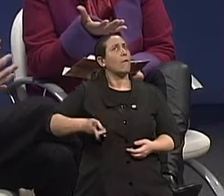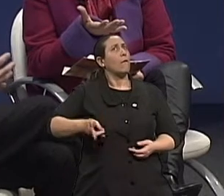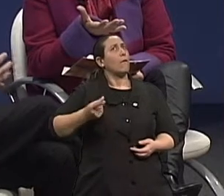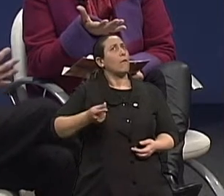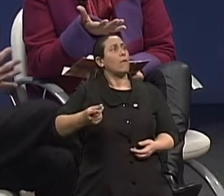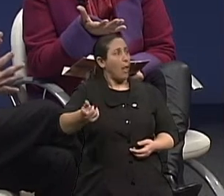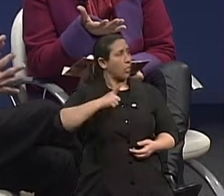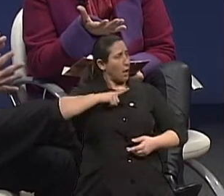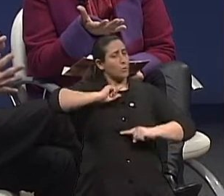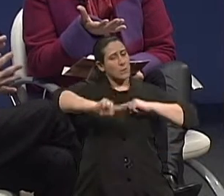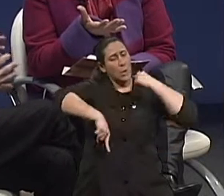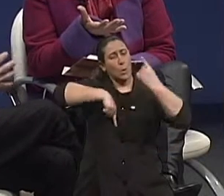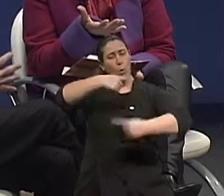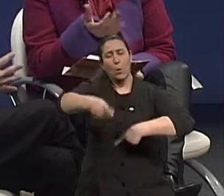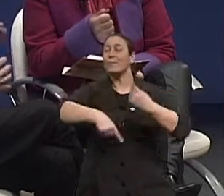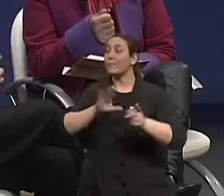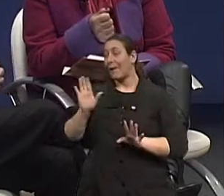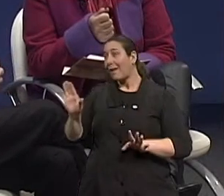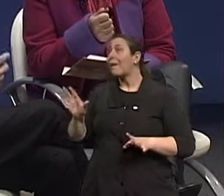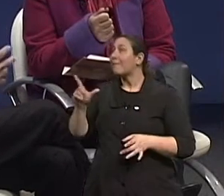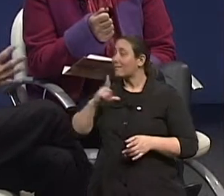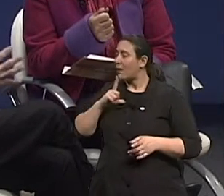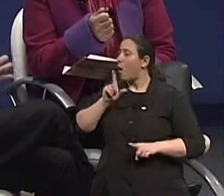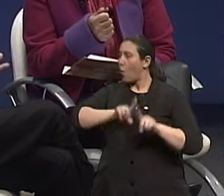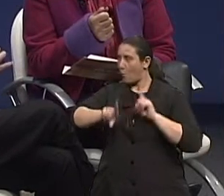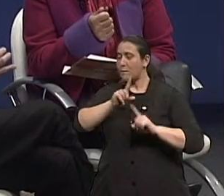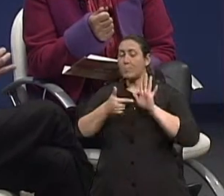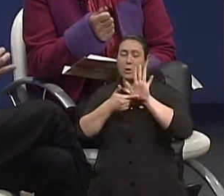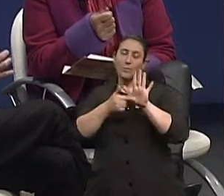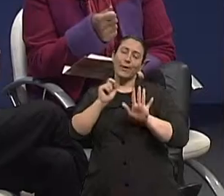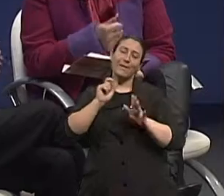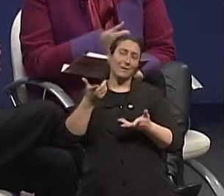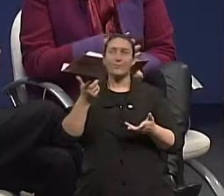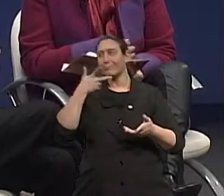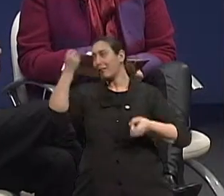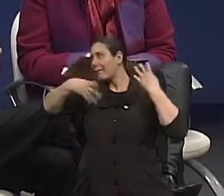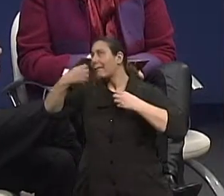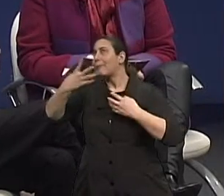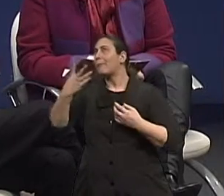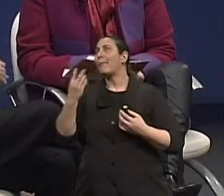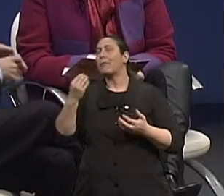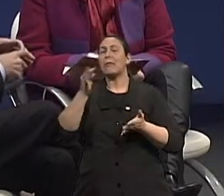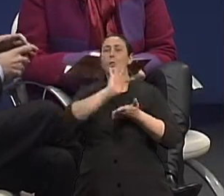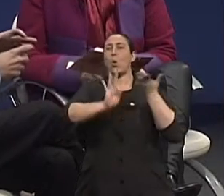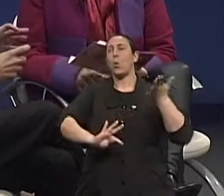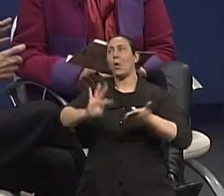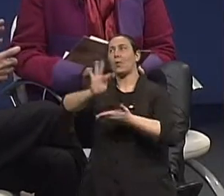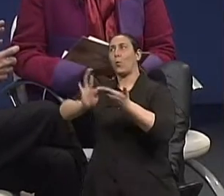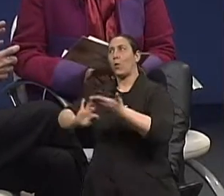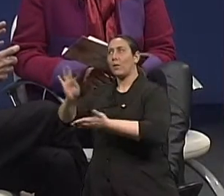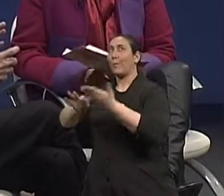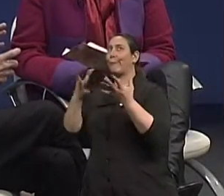o seu ciclo? Existem algumas suposições teóricas, aliás, suposições teóricas são inúmeras, mas nenhuma ainda é completa para ser